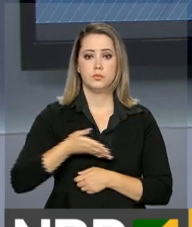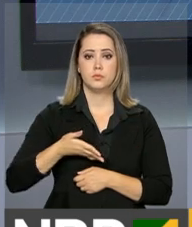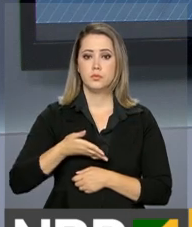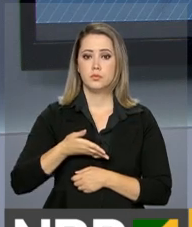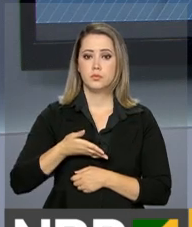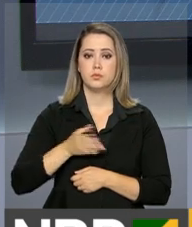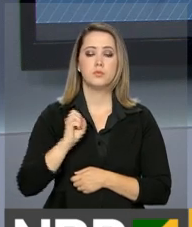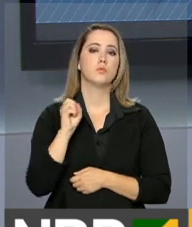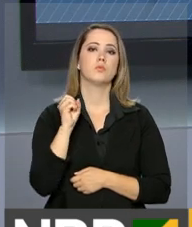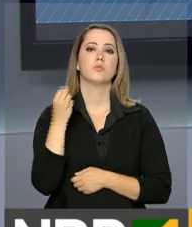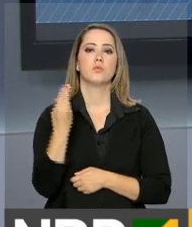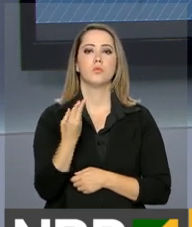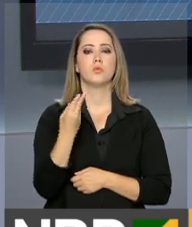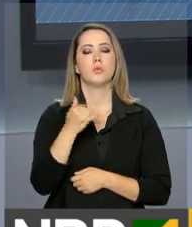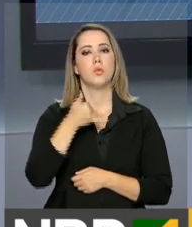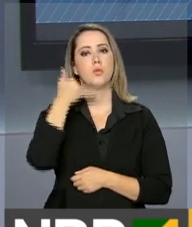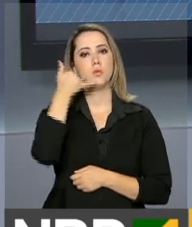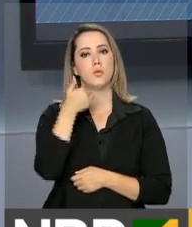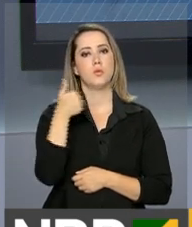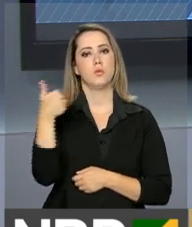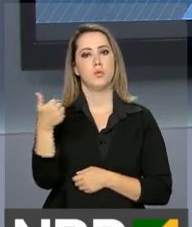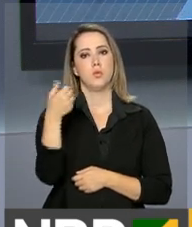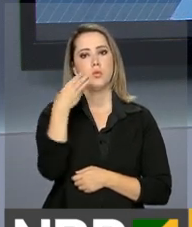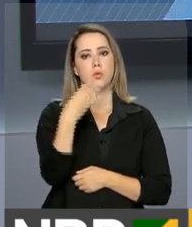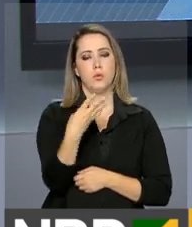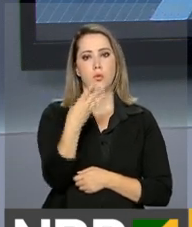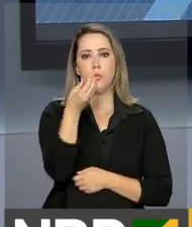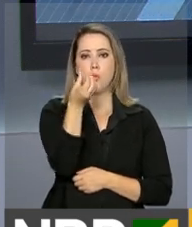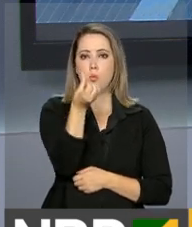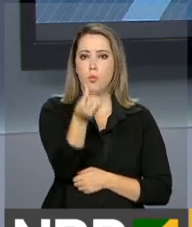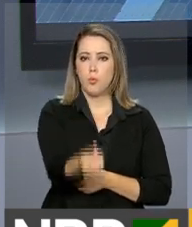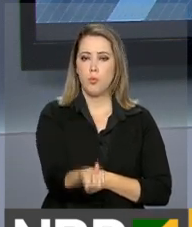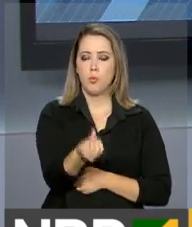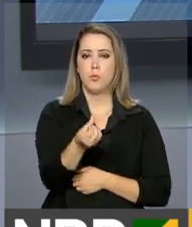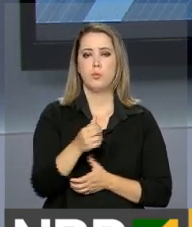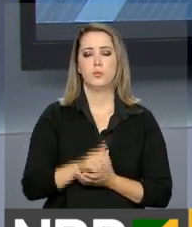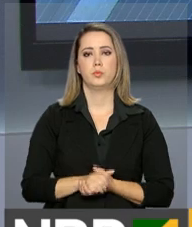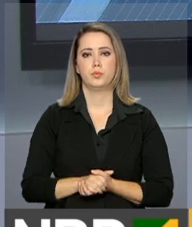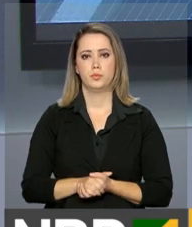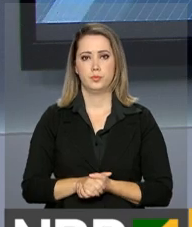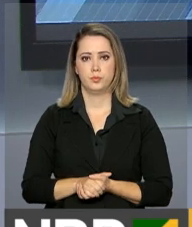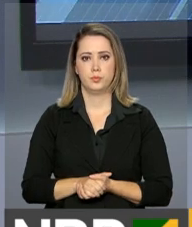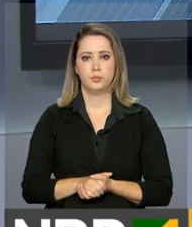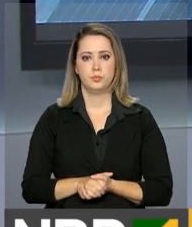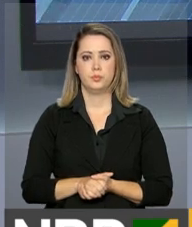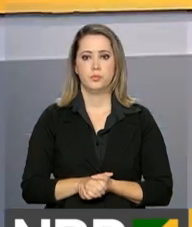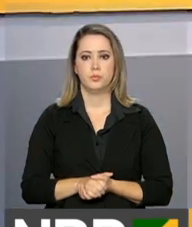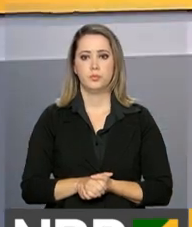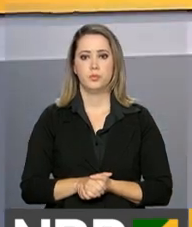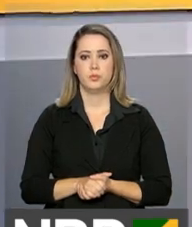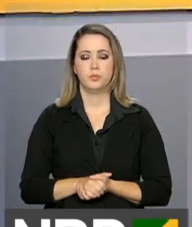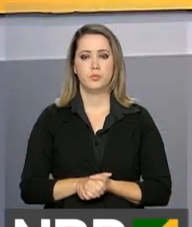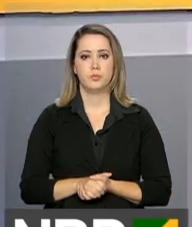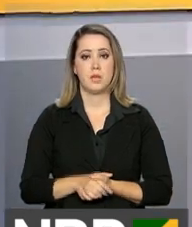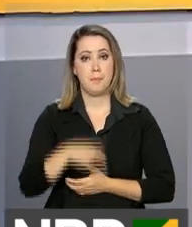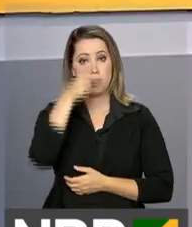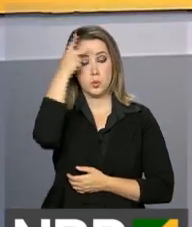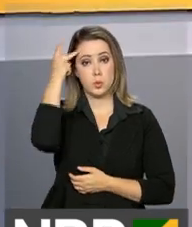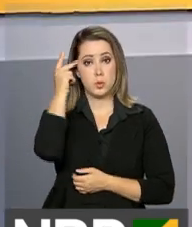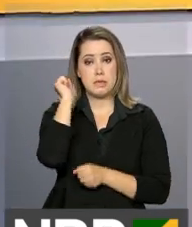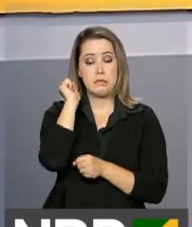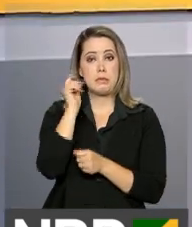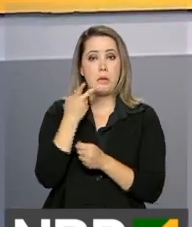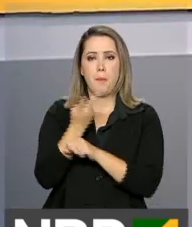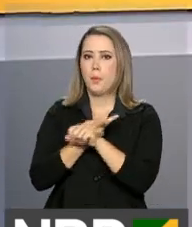da Receita na internet ou ligar para o Receitafone no número 146. Quem está à